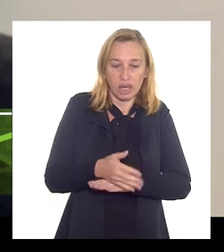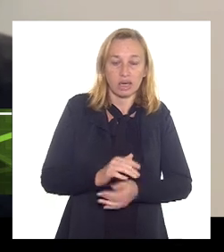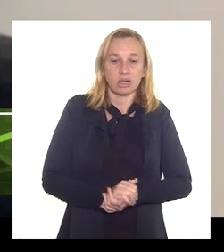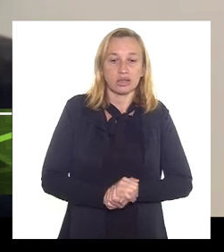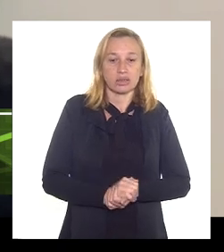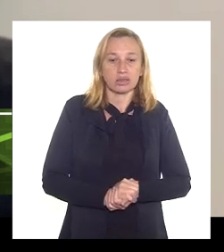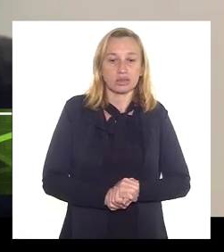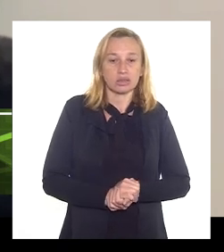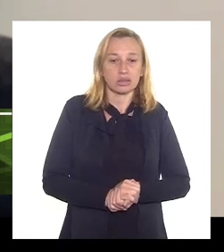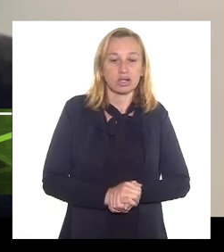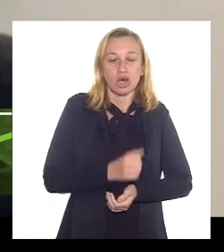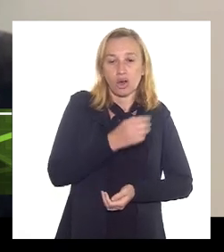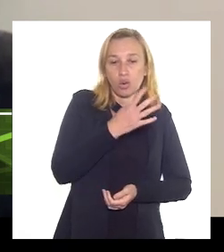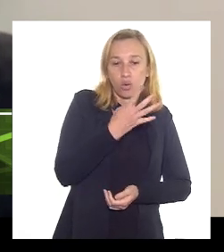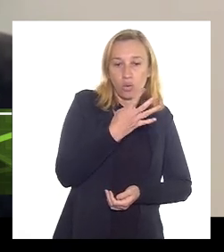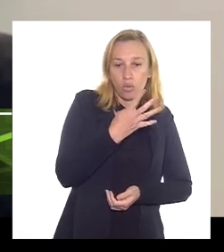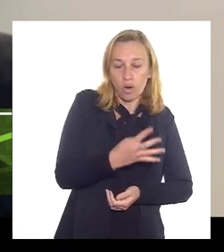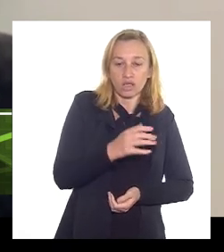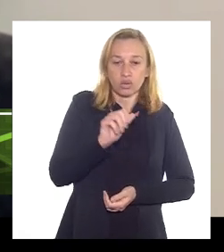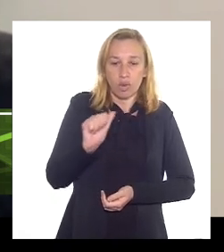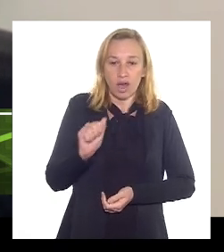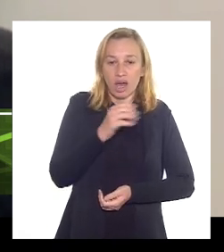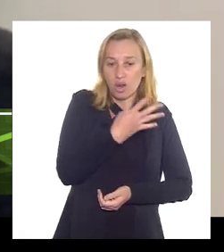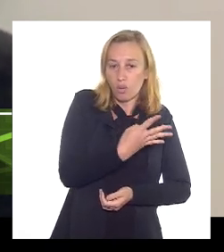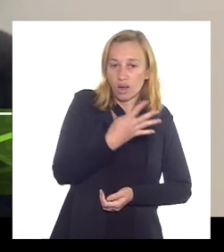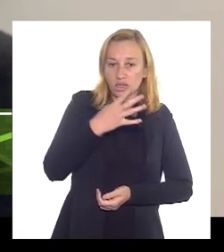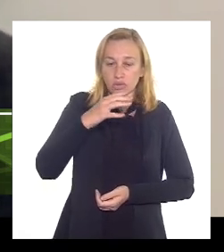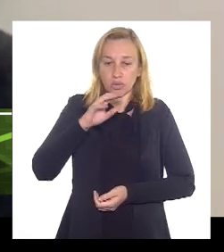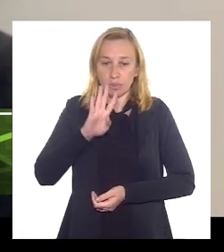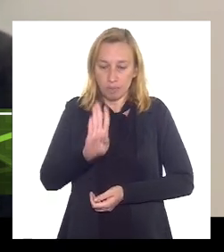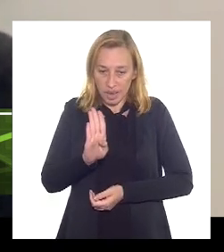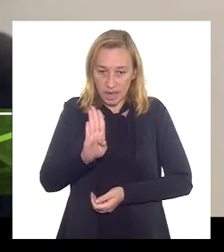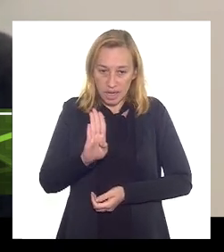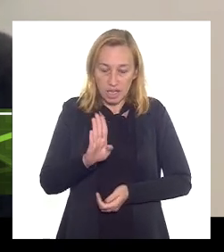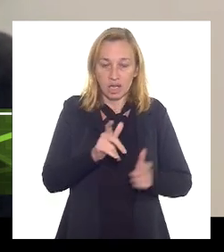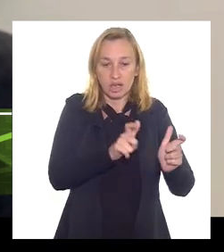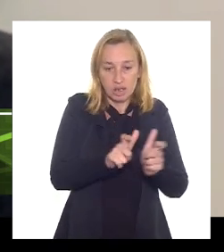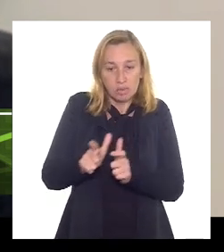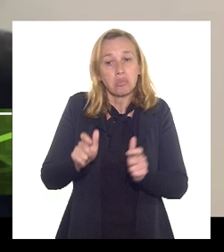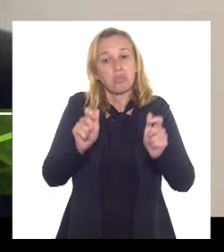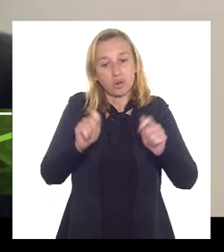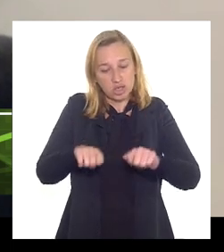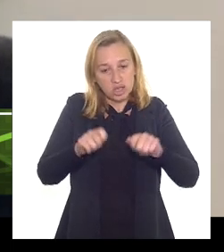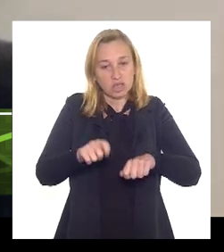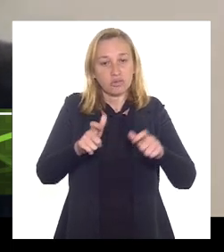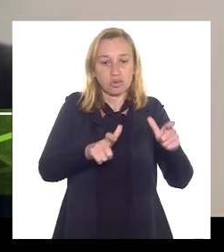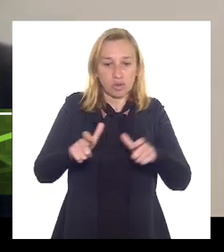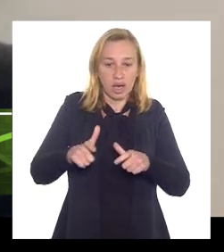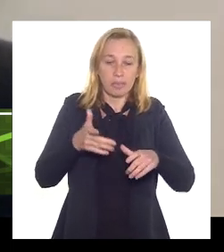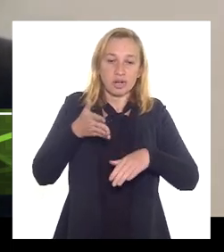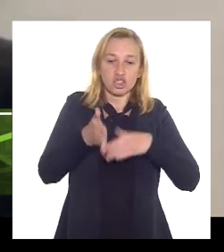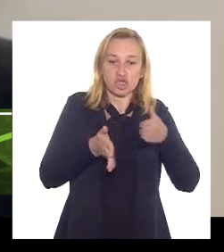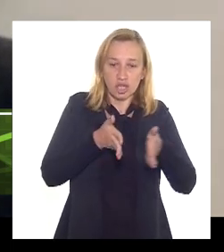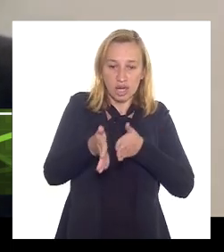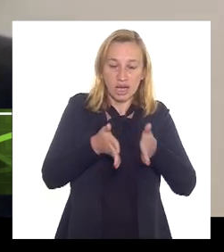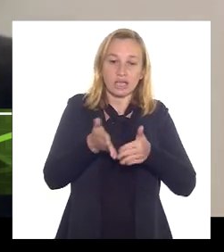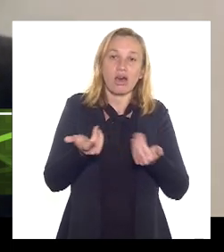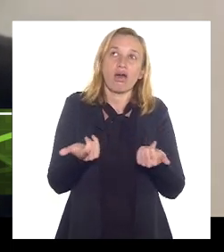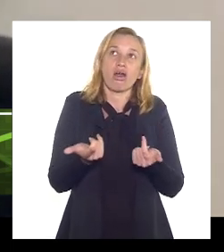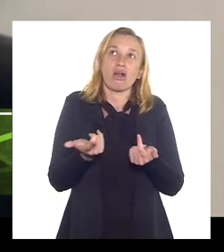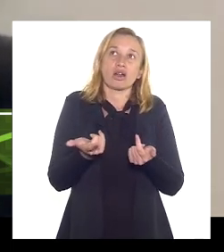4A, 4B e são, assim, visões de possíveis locais para a chegada de gás novo